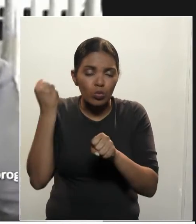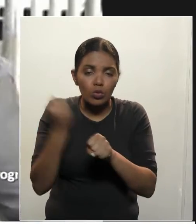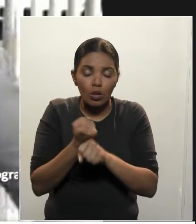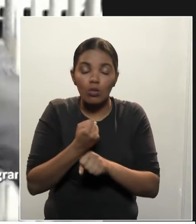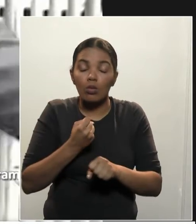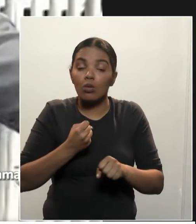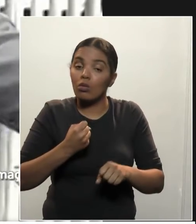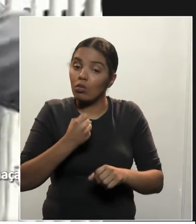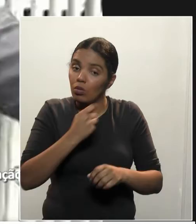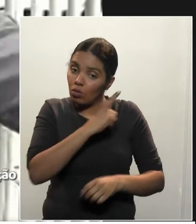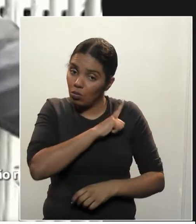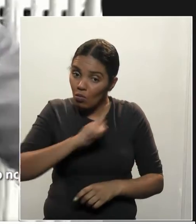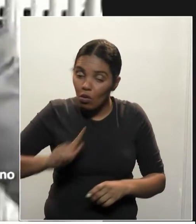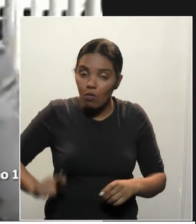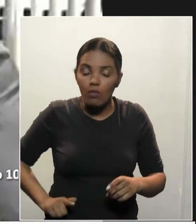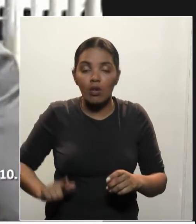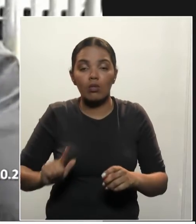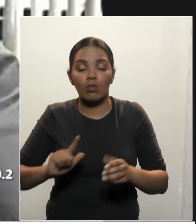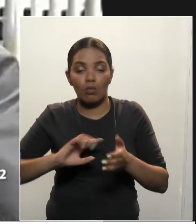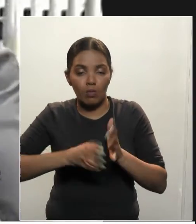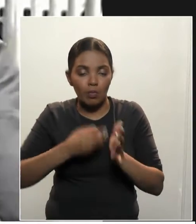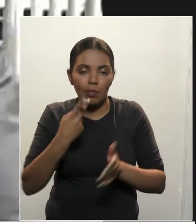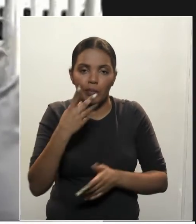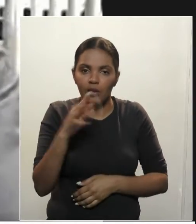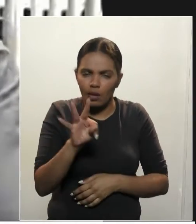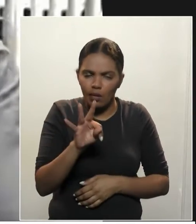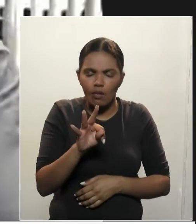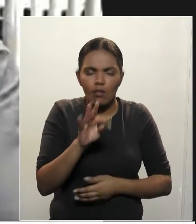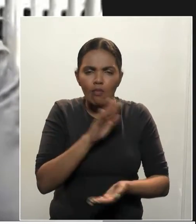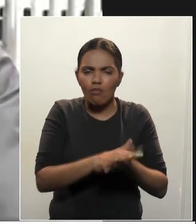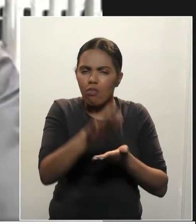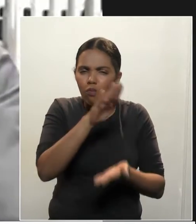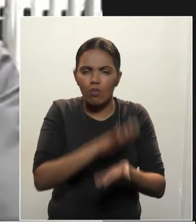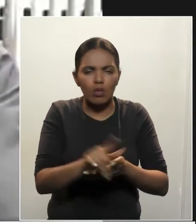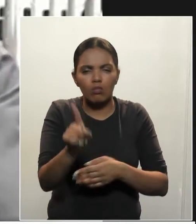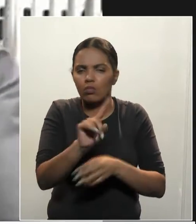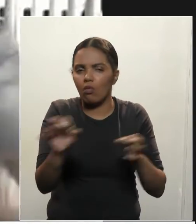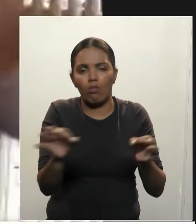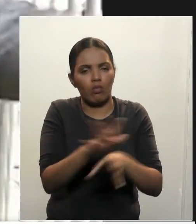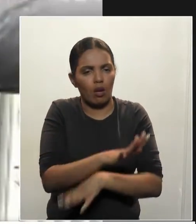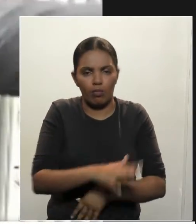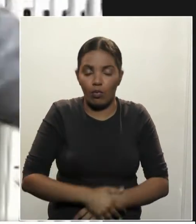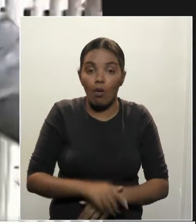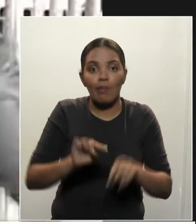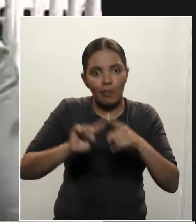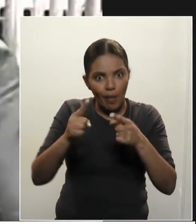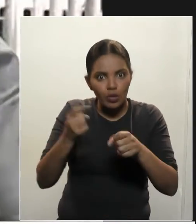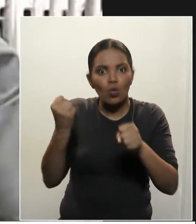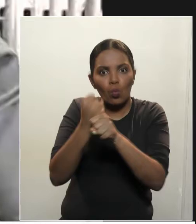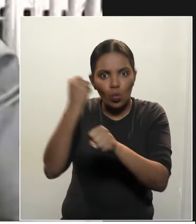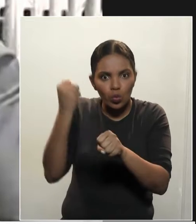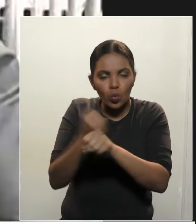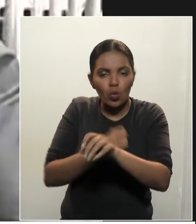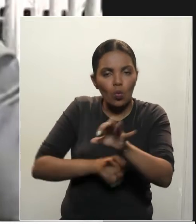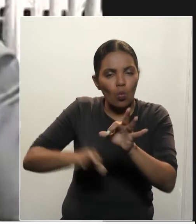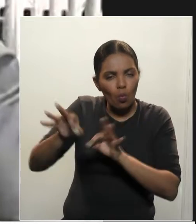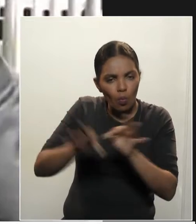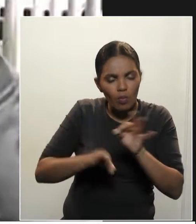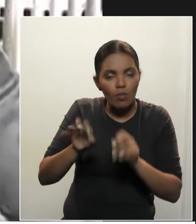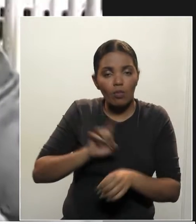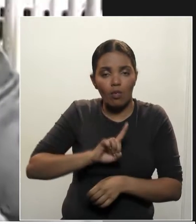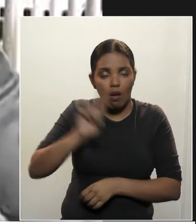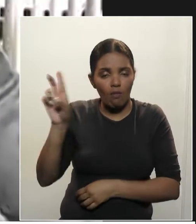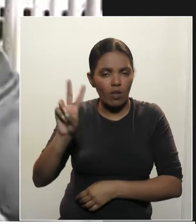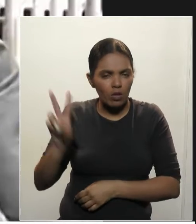superfaturou, as obras não terminou nenhuma, só terminou em Cuba, na Bolívia, Venezuela, aí ele